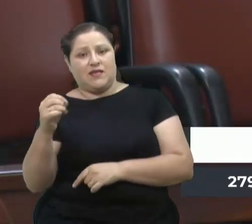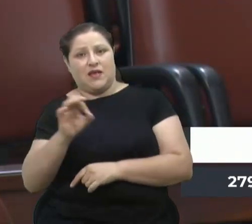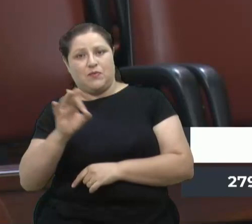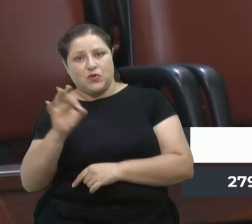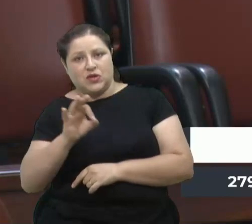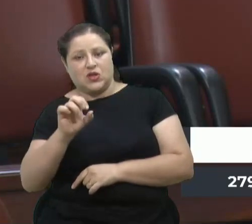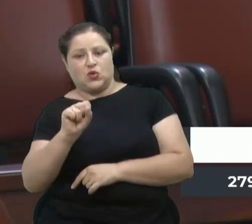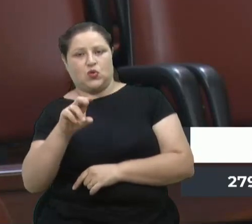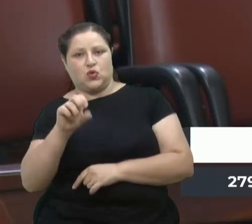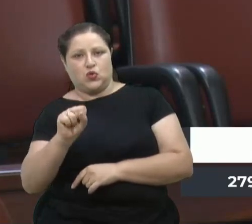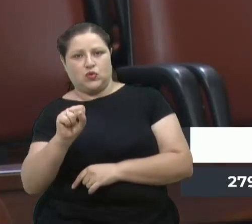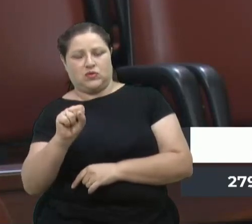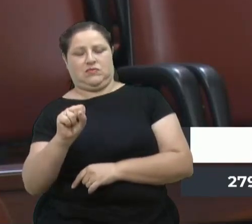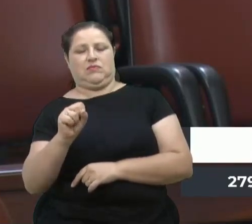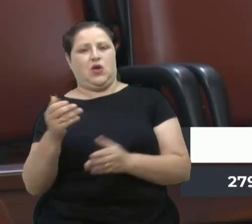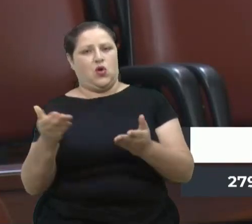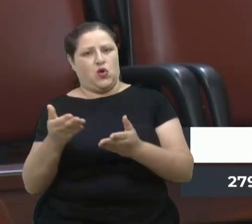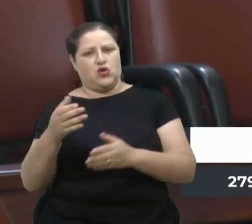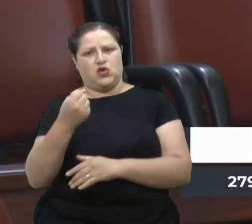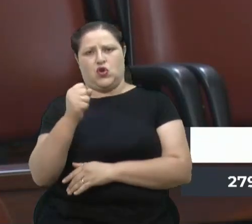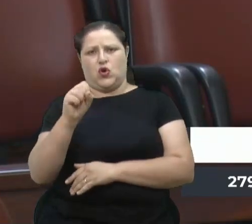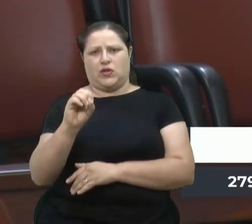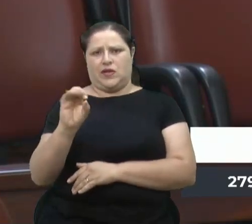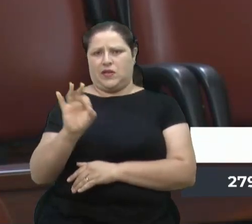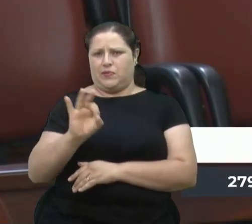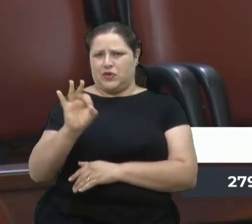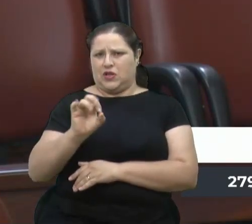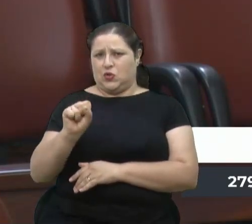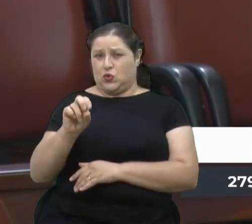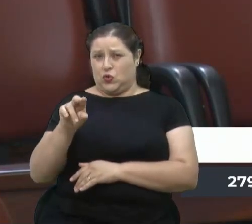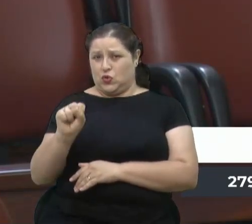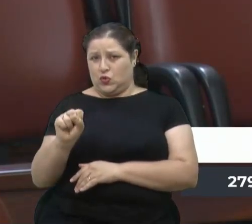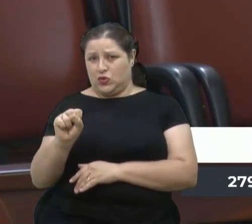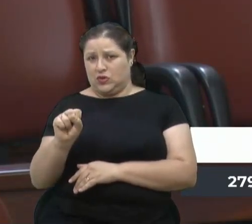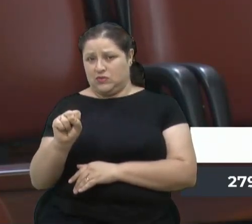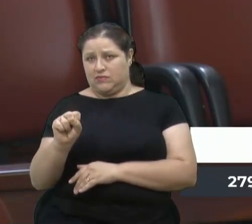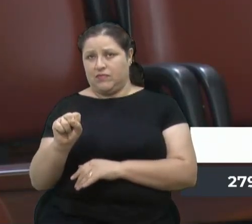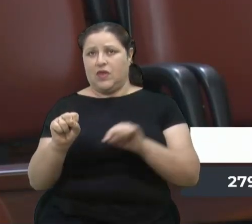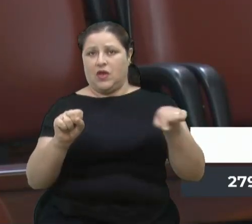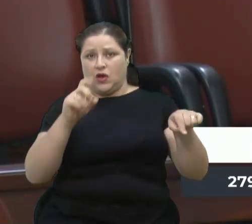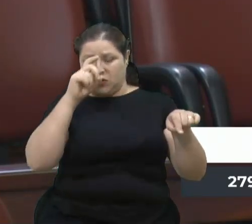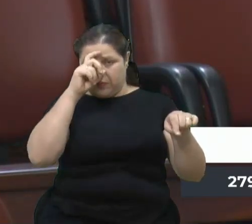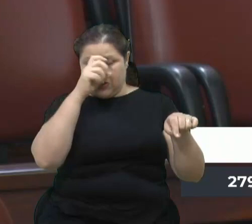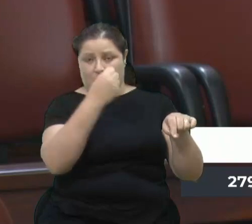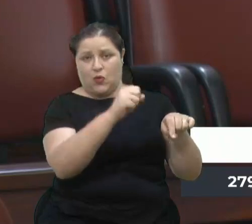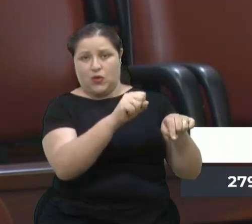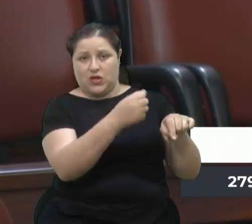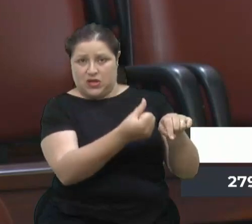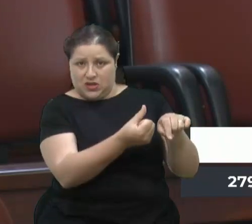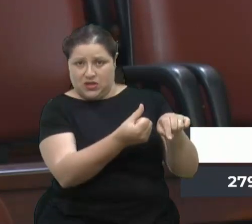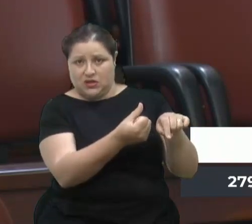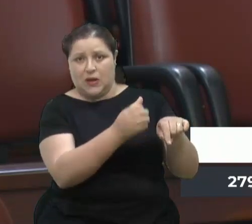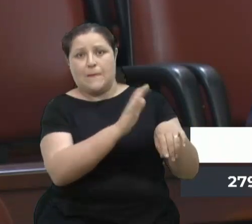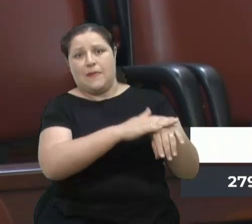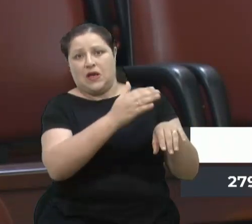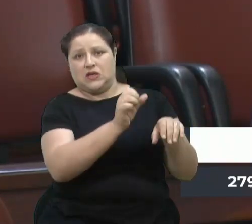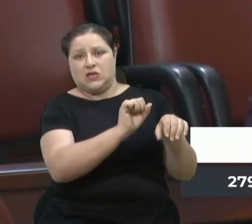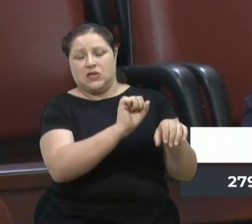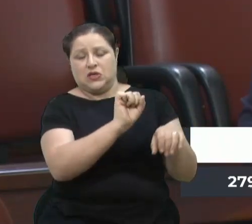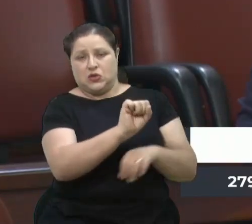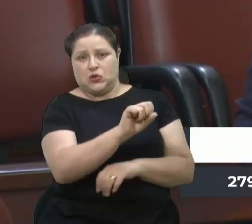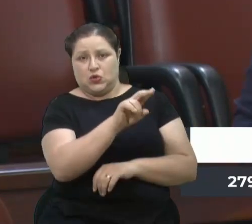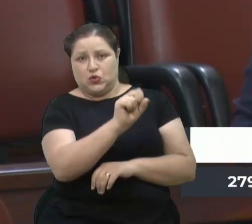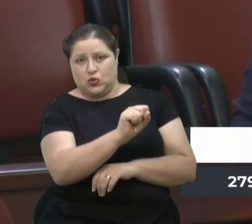80%. Então um hospital que realmente atende 86% SUS, atende mais o SUS, é o